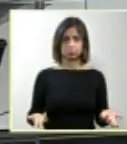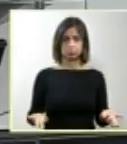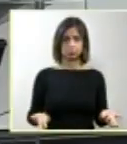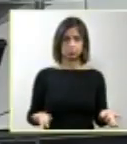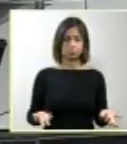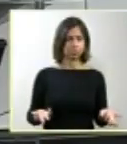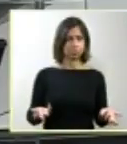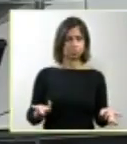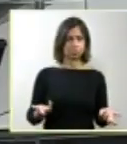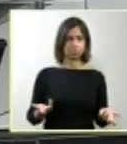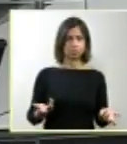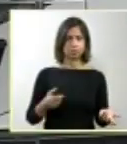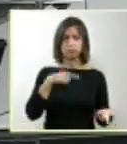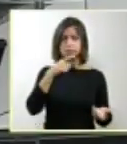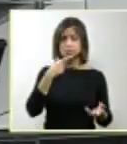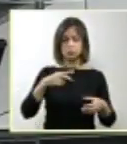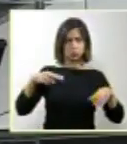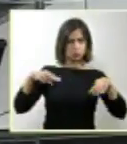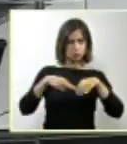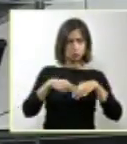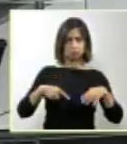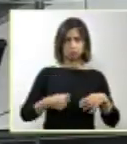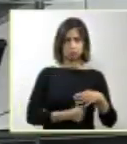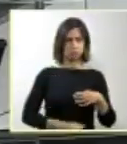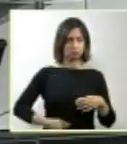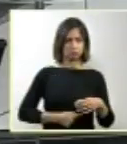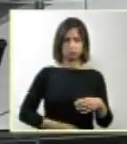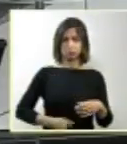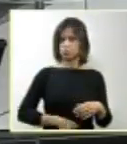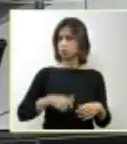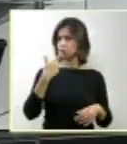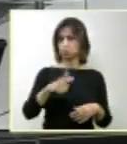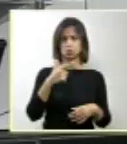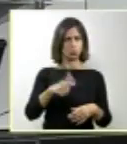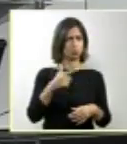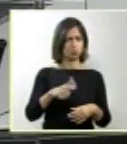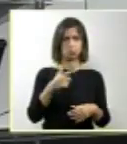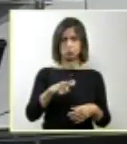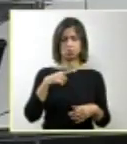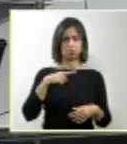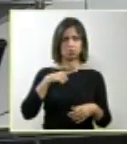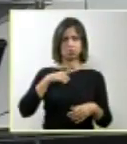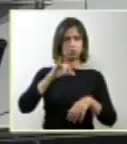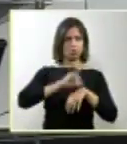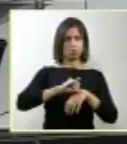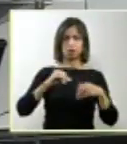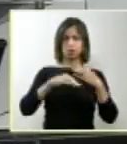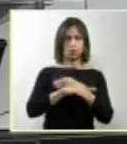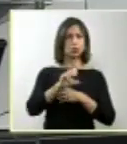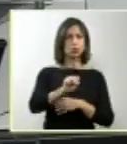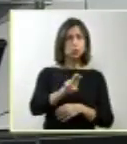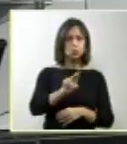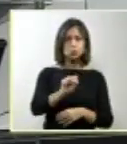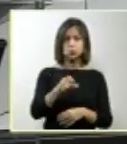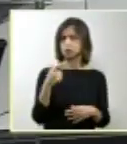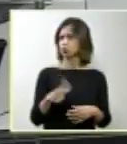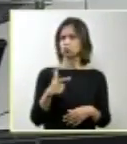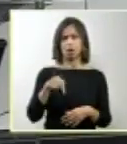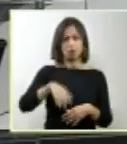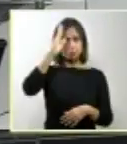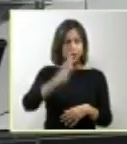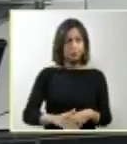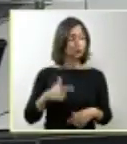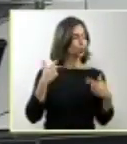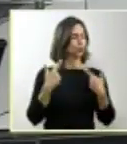nenhum ultrassom que não existe, nem na minha capital, em Salvador, não existe ultrassom para as pessoas do SUS, não existe. Isso talvez não existe em outro país, não no Brasil,